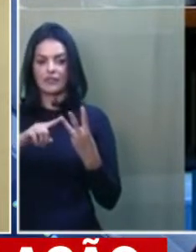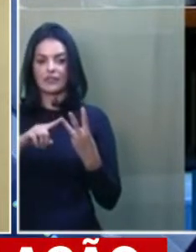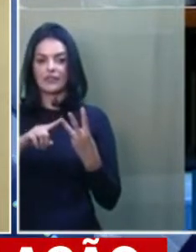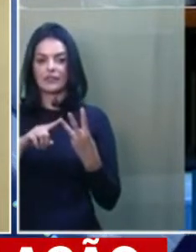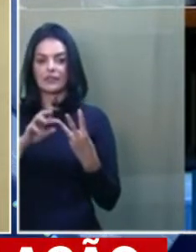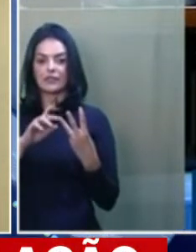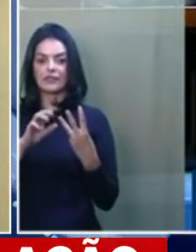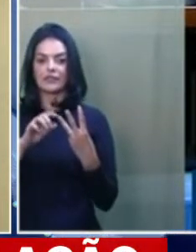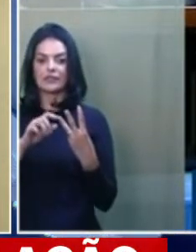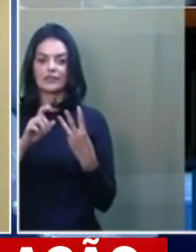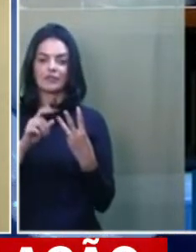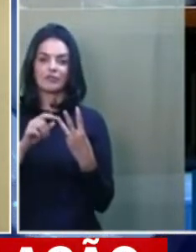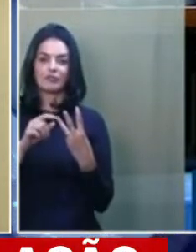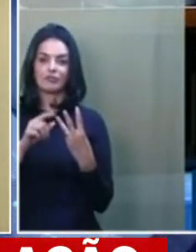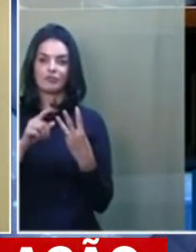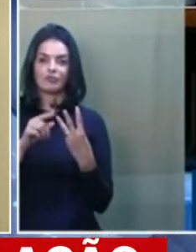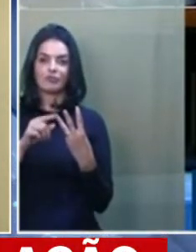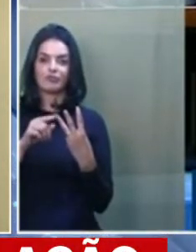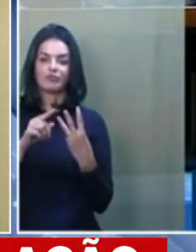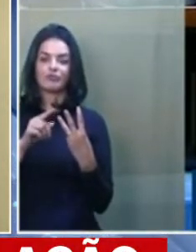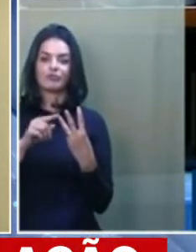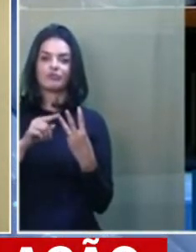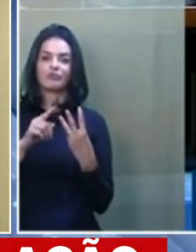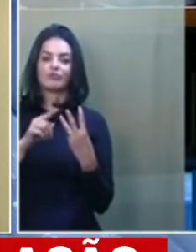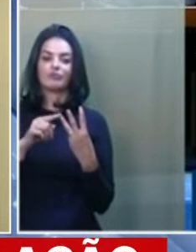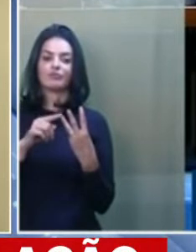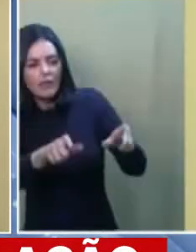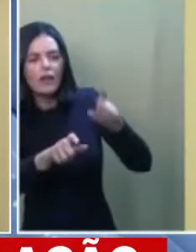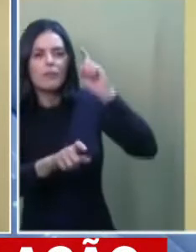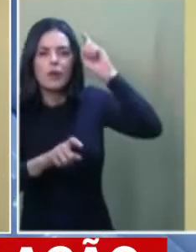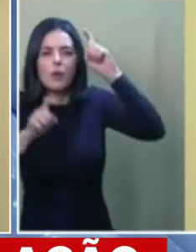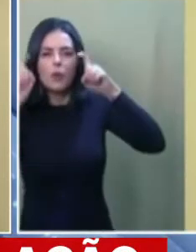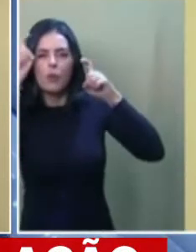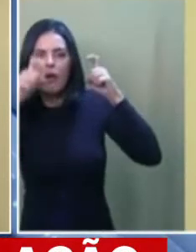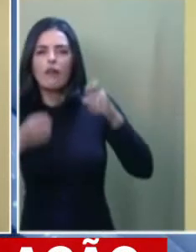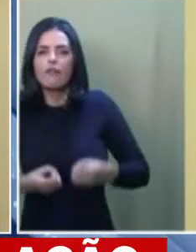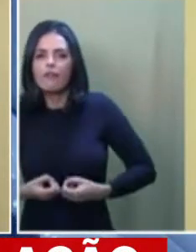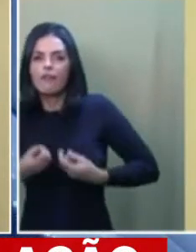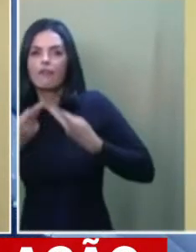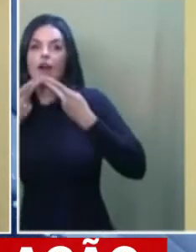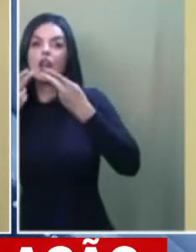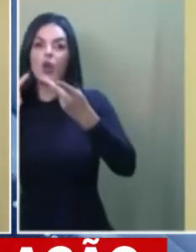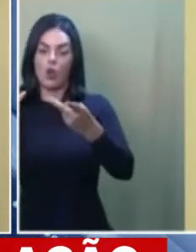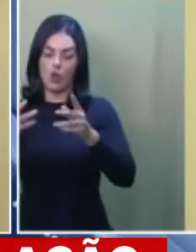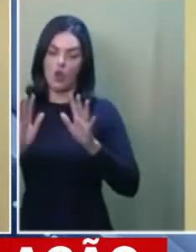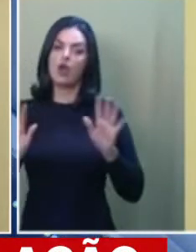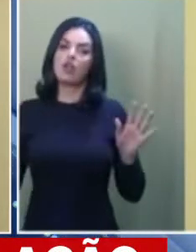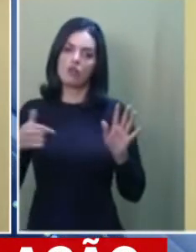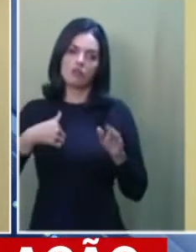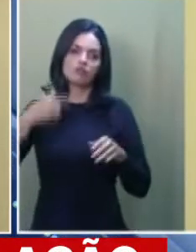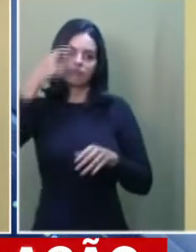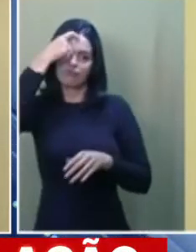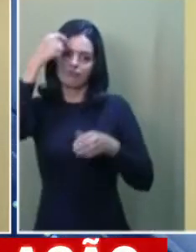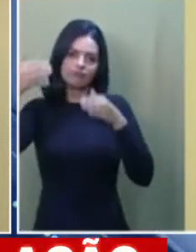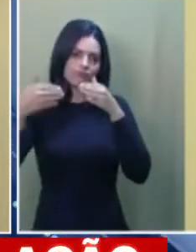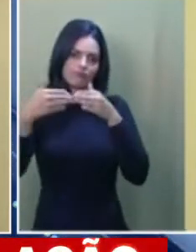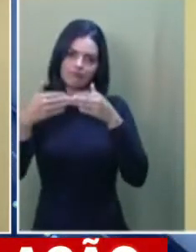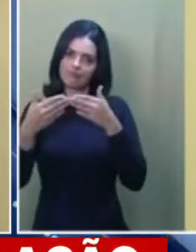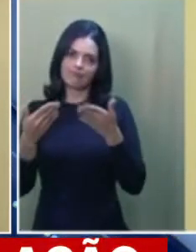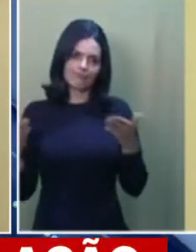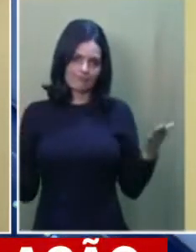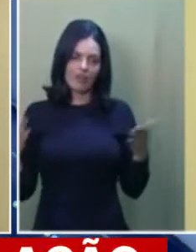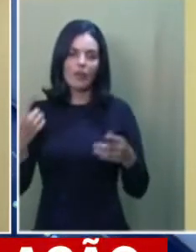urgência que vai ser pago esses auxílios em função da promulgação da PEC. E aí, nós estamos